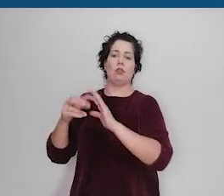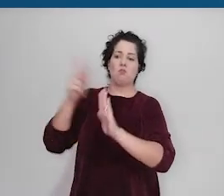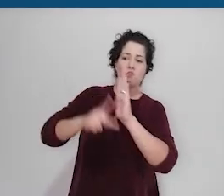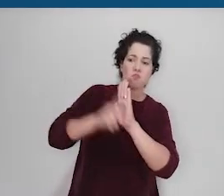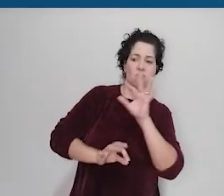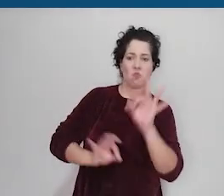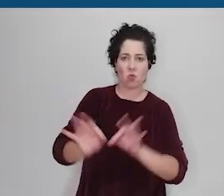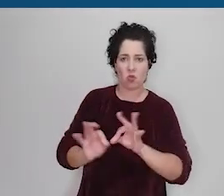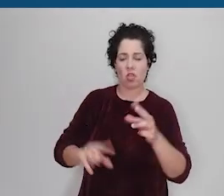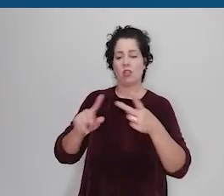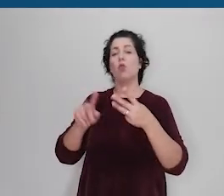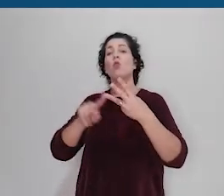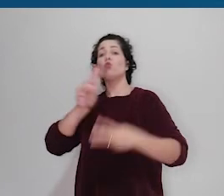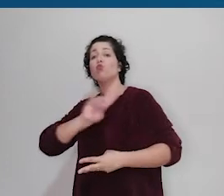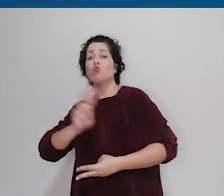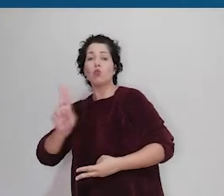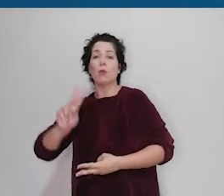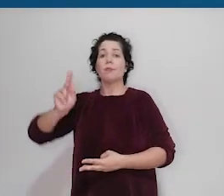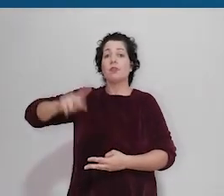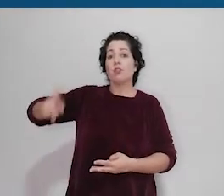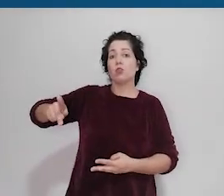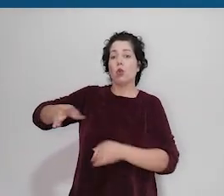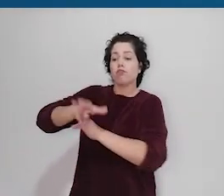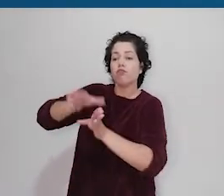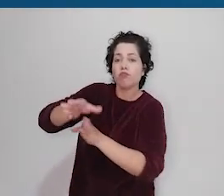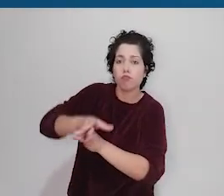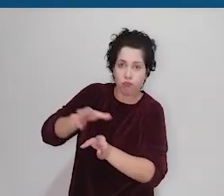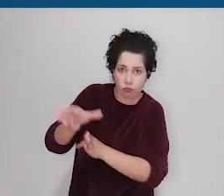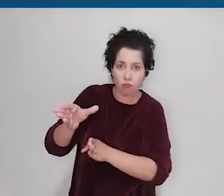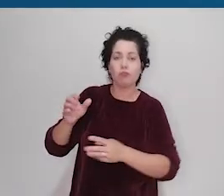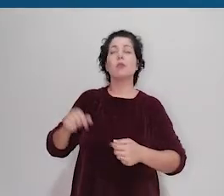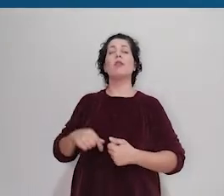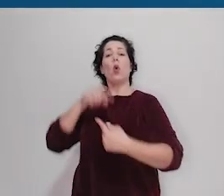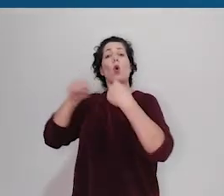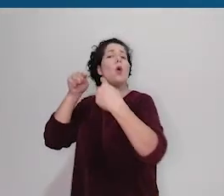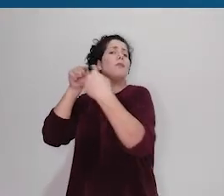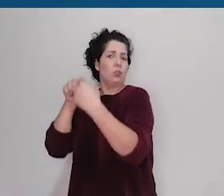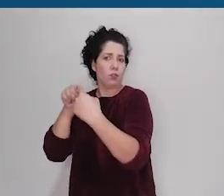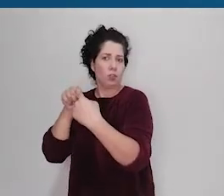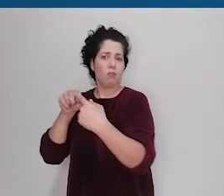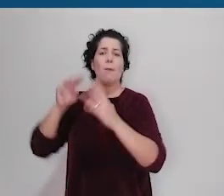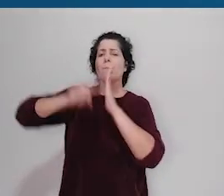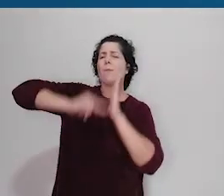Professor orientador ou professora orientadora Objetivos